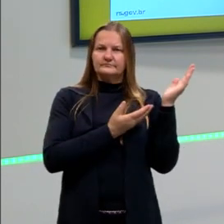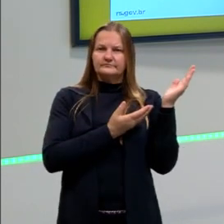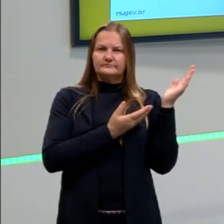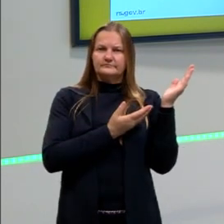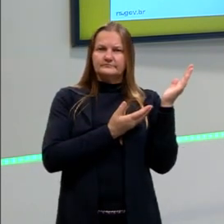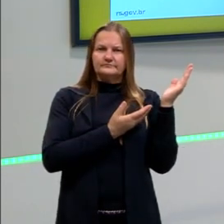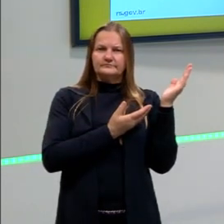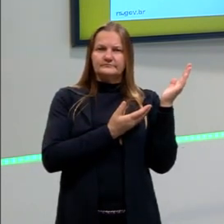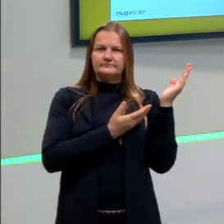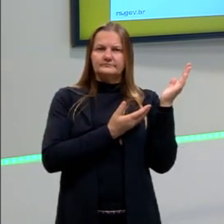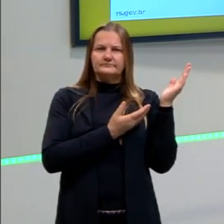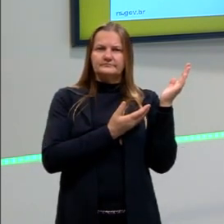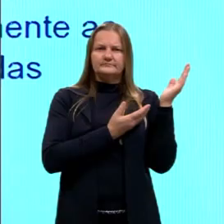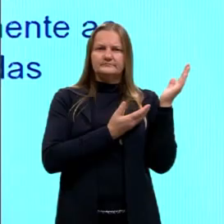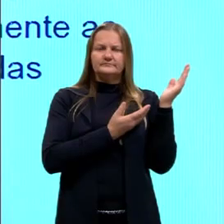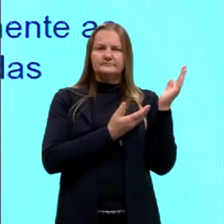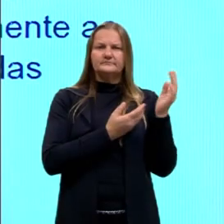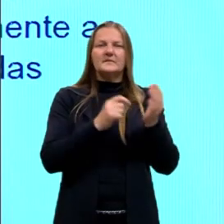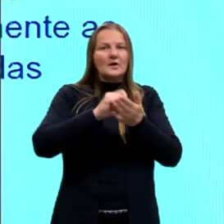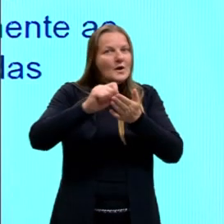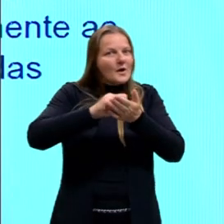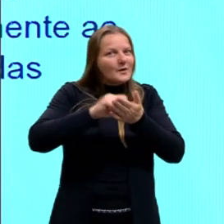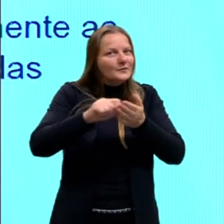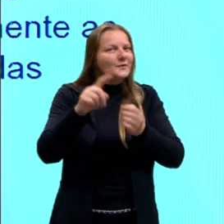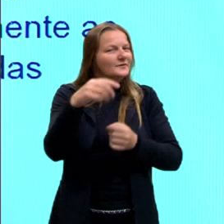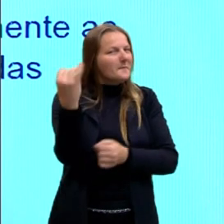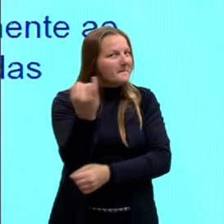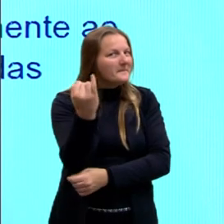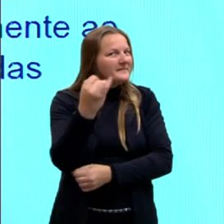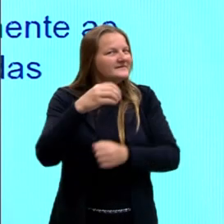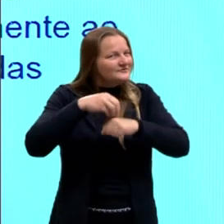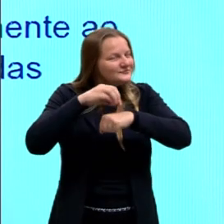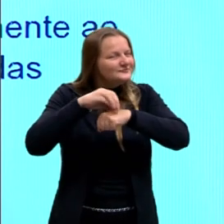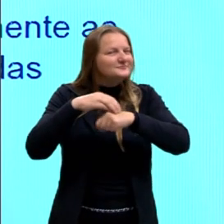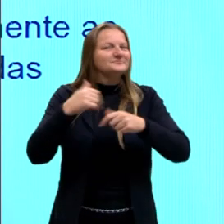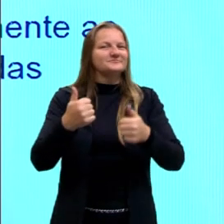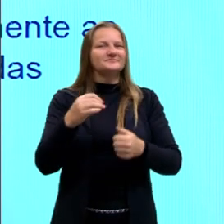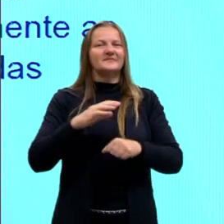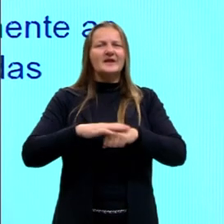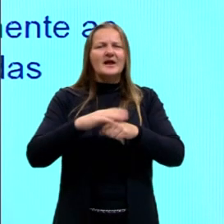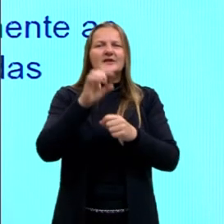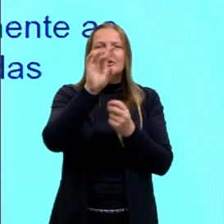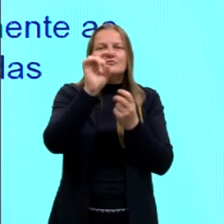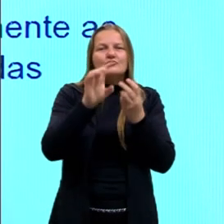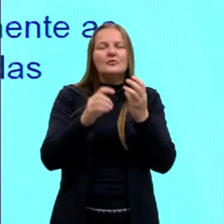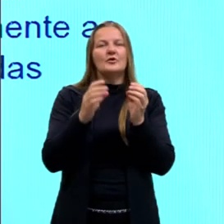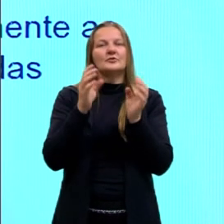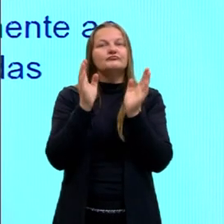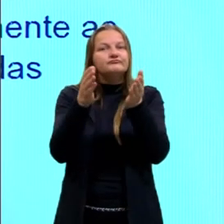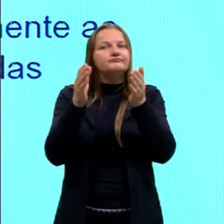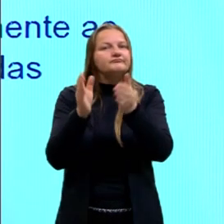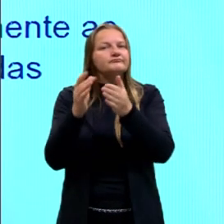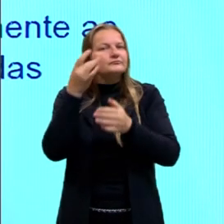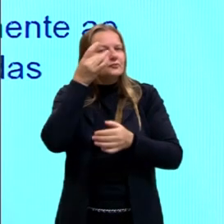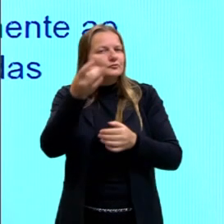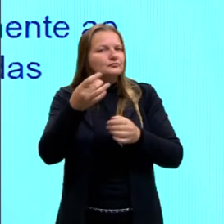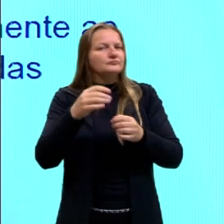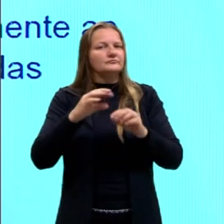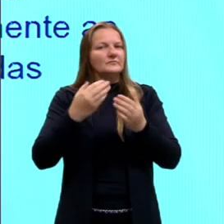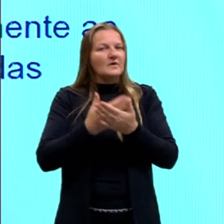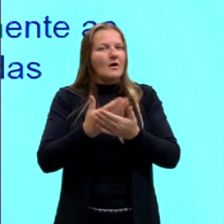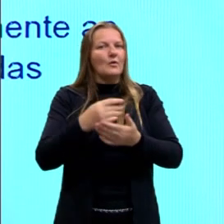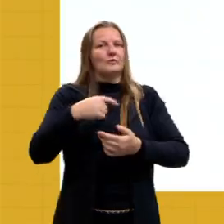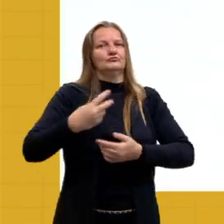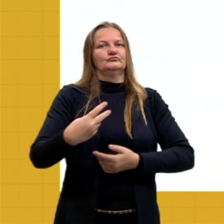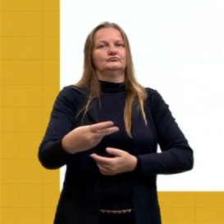vendo, né, as nossas questões aí, anota aí, vendo o que que é, o que que não é, e nós vamos ver cada um deles, agora, no decorrer da